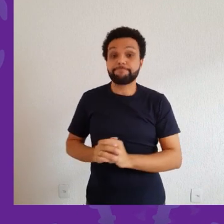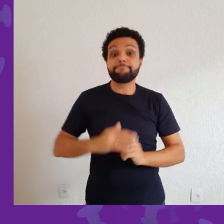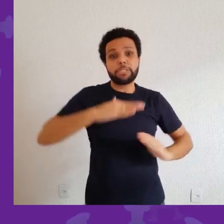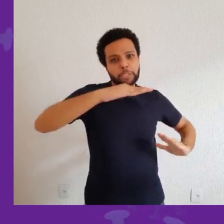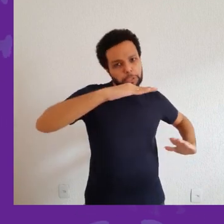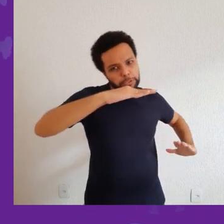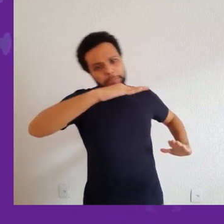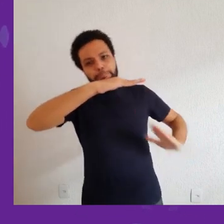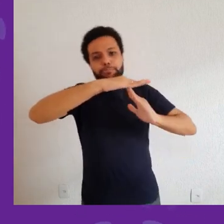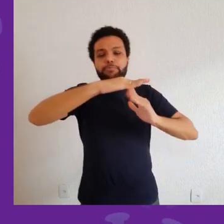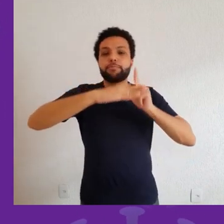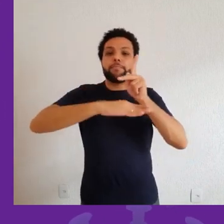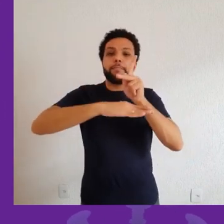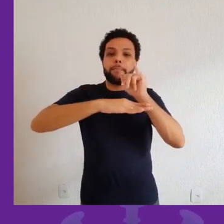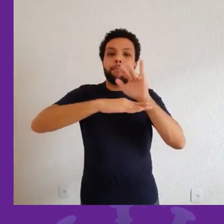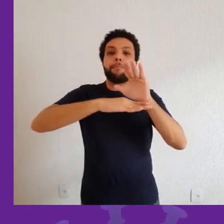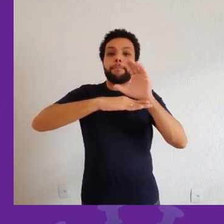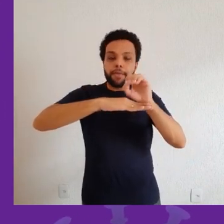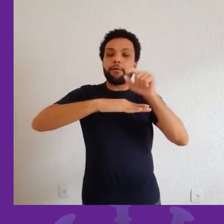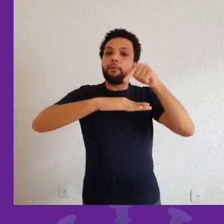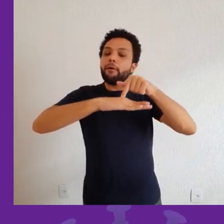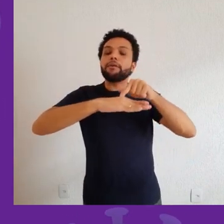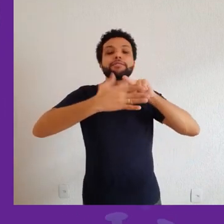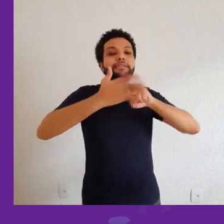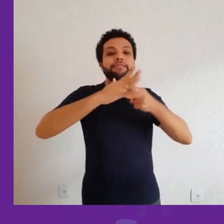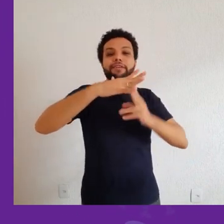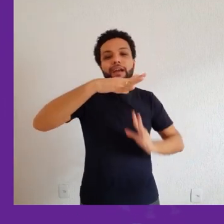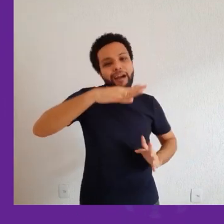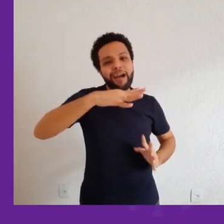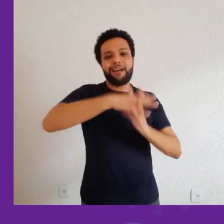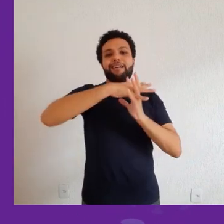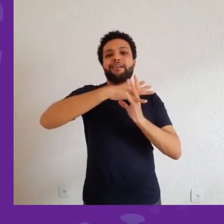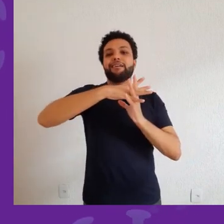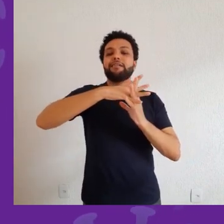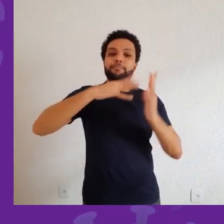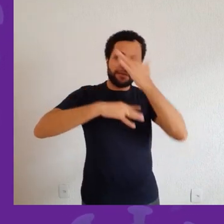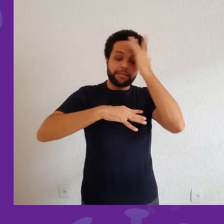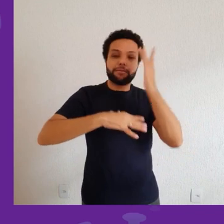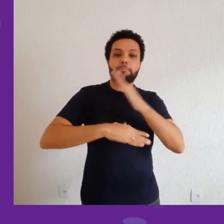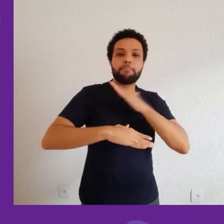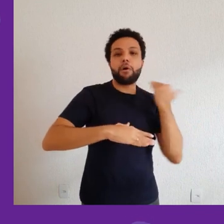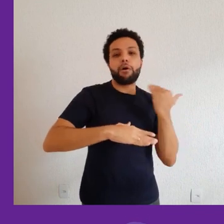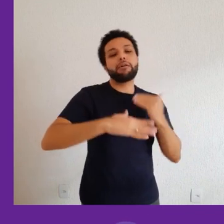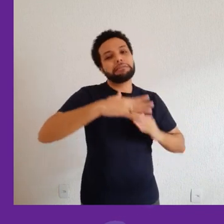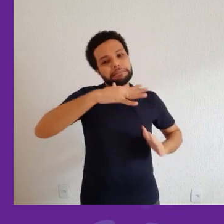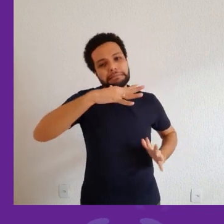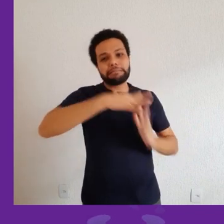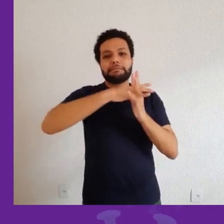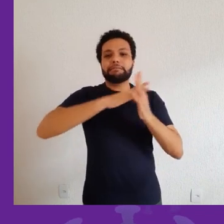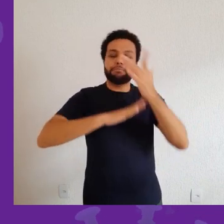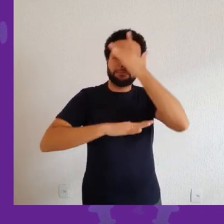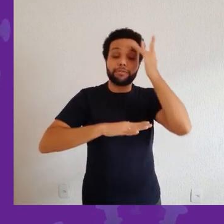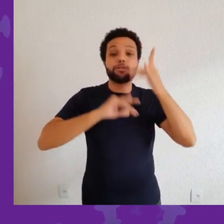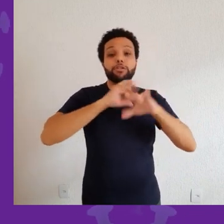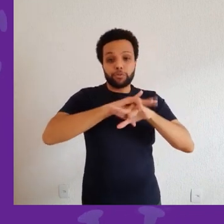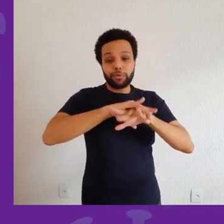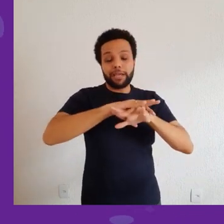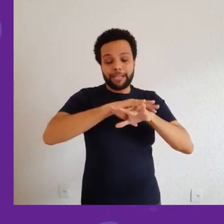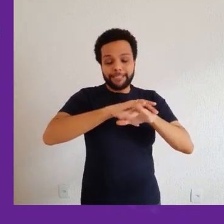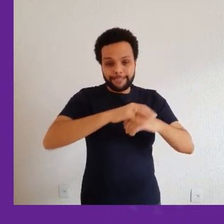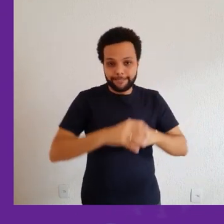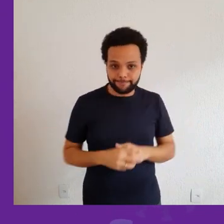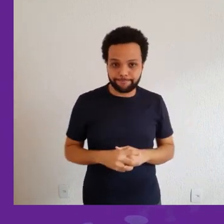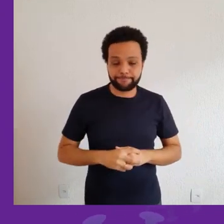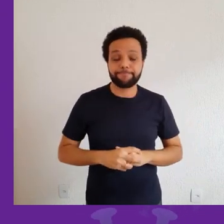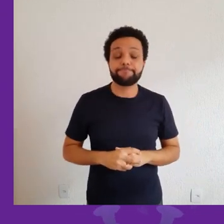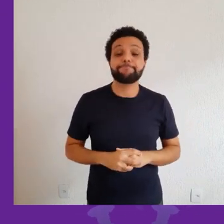A parte em que ele atingiu a maior incidência, maior número de casos, maior número de mortos. Então, esse é o ponto máximo que a gente